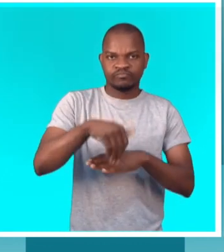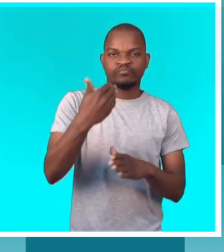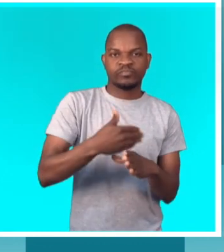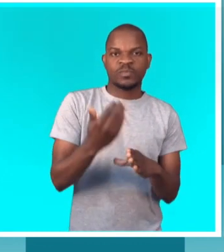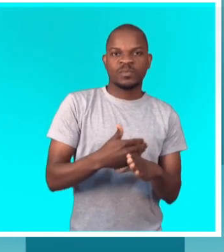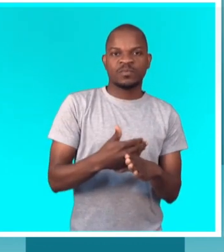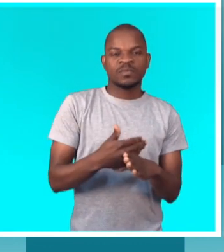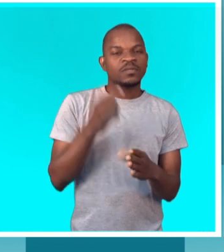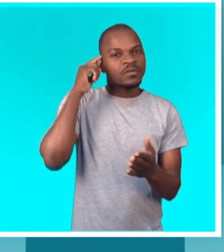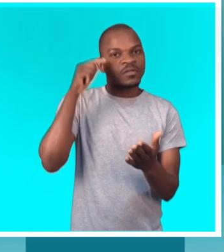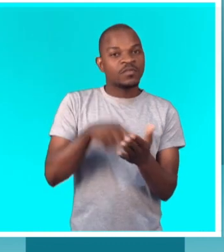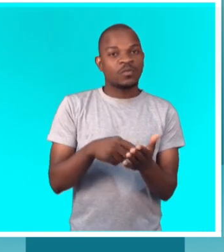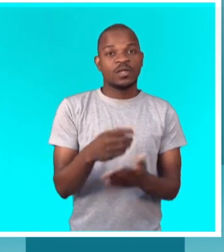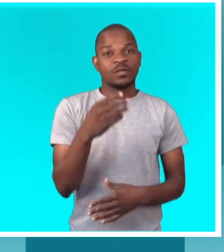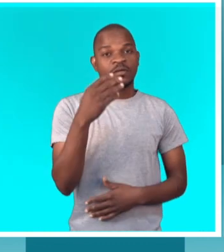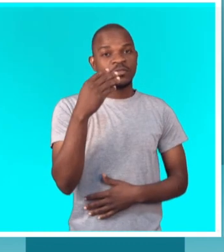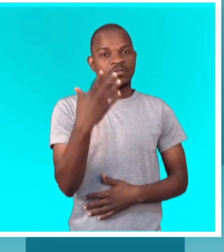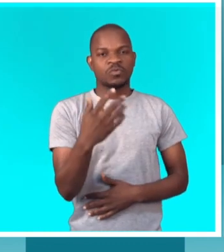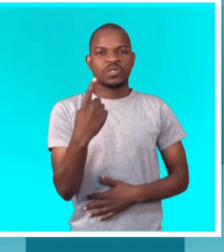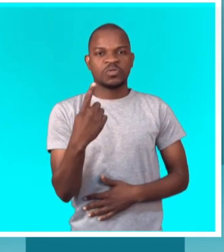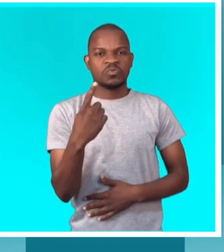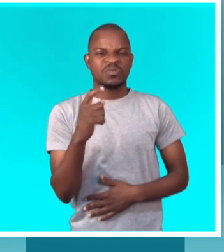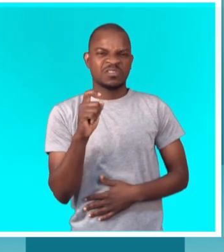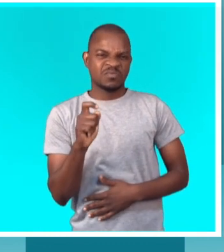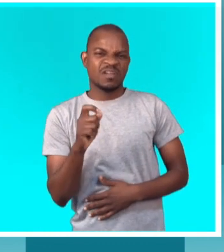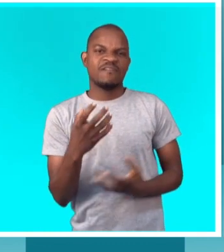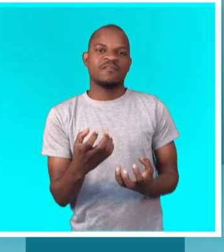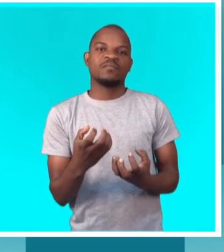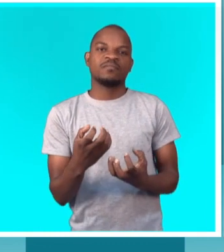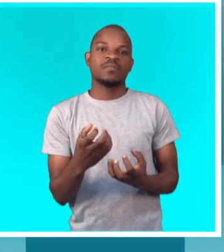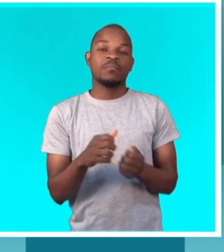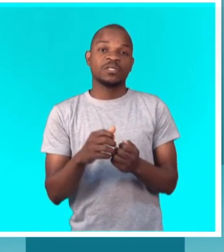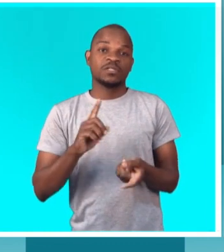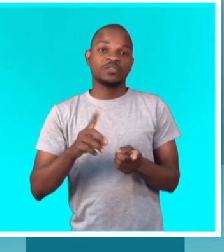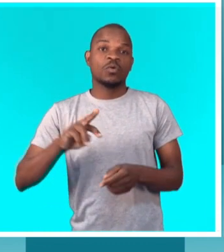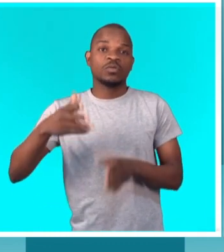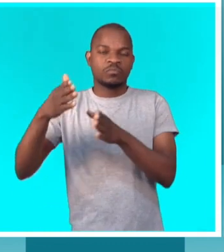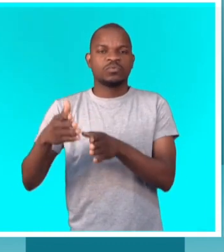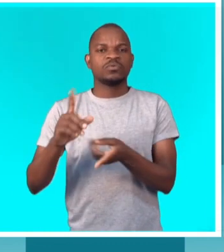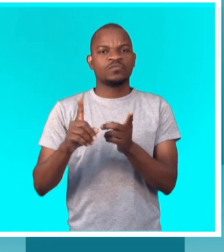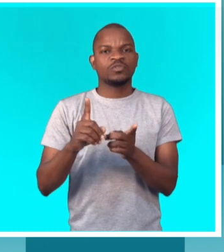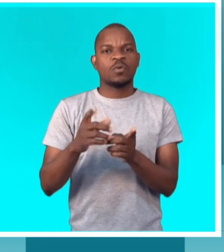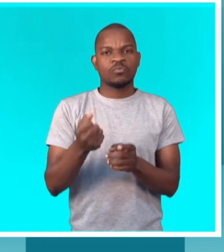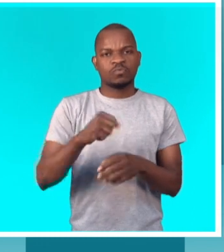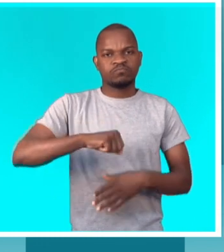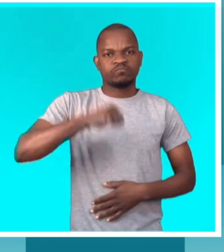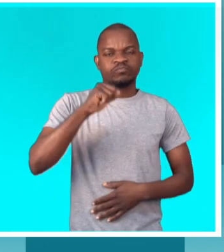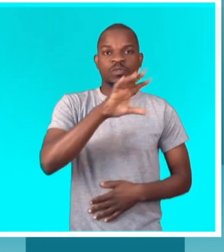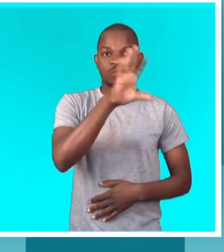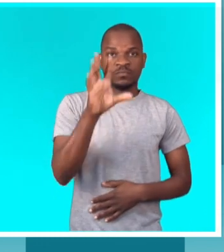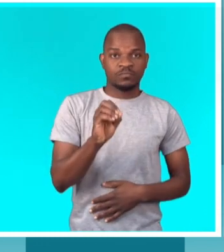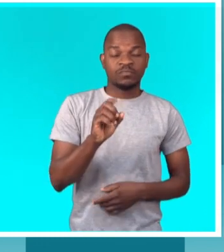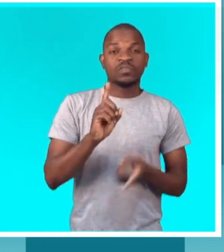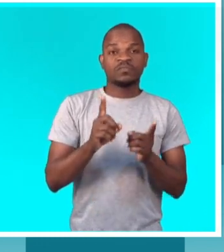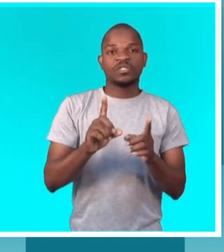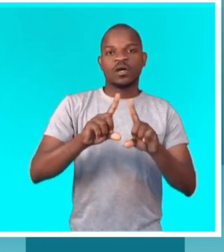resposta que os 51 segundos estão muito próximos. Mas com a adversária próxima, poderei superar o meu recorde africano e quem sabe atingir o recorde